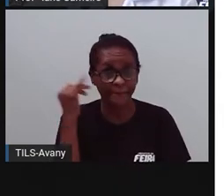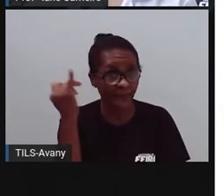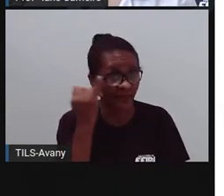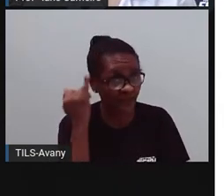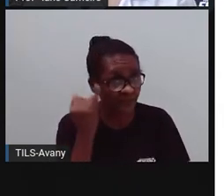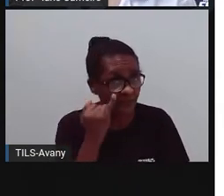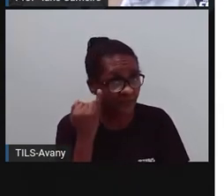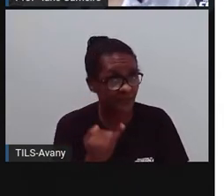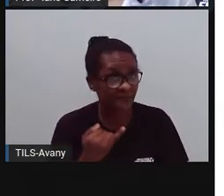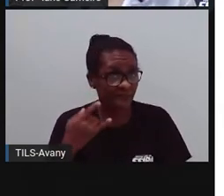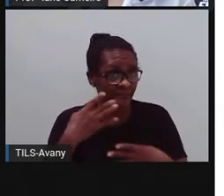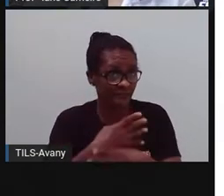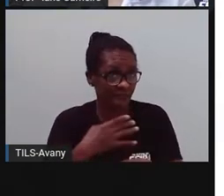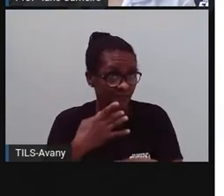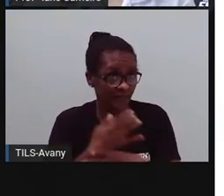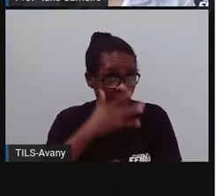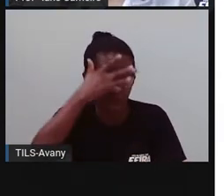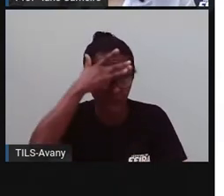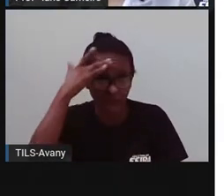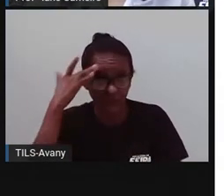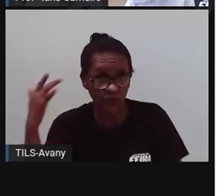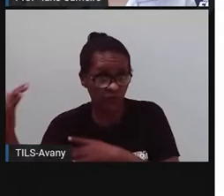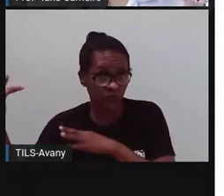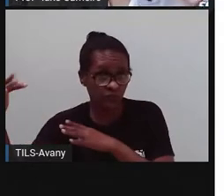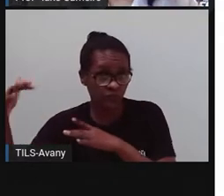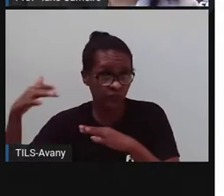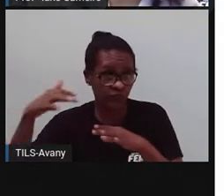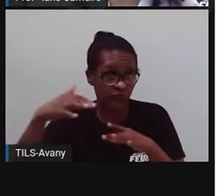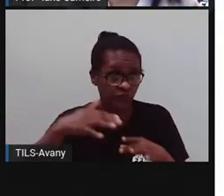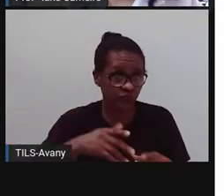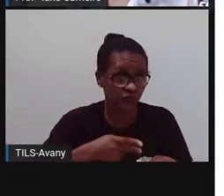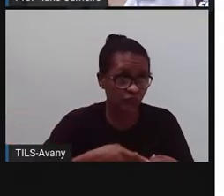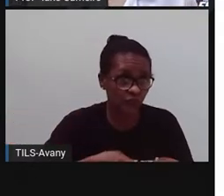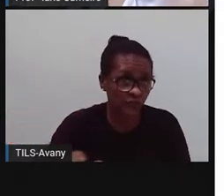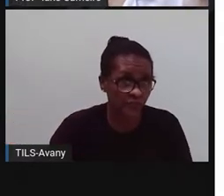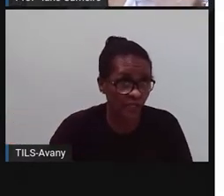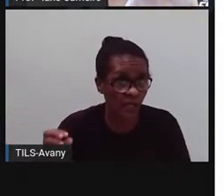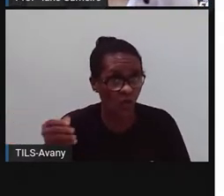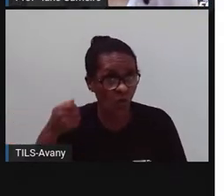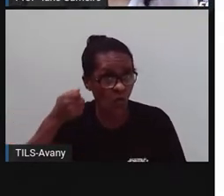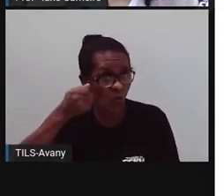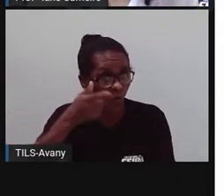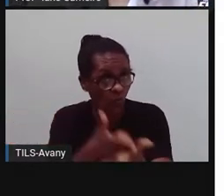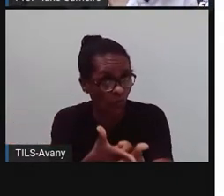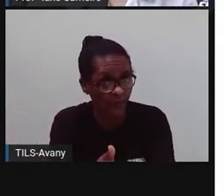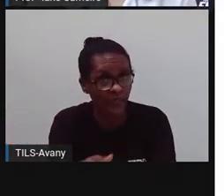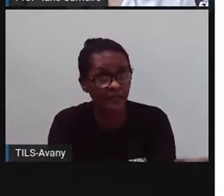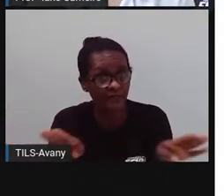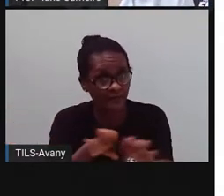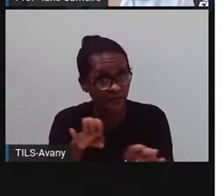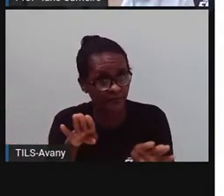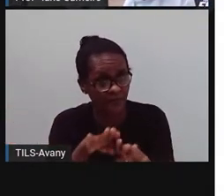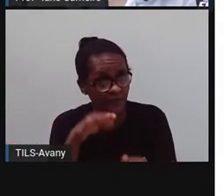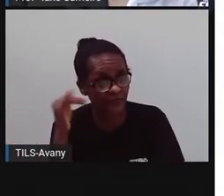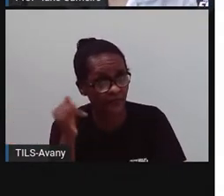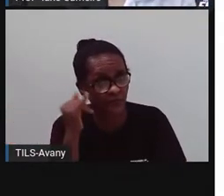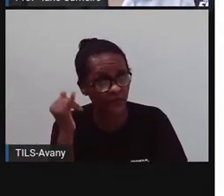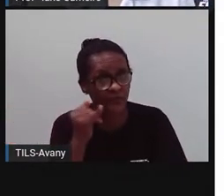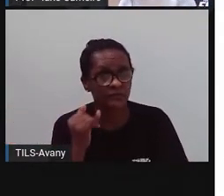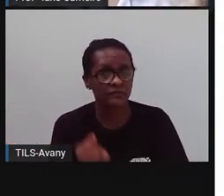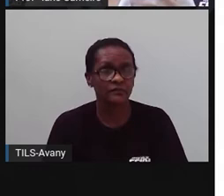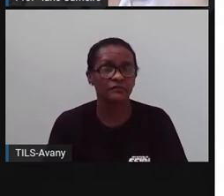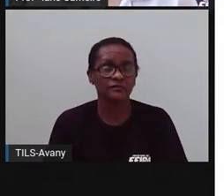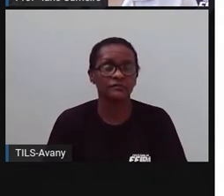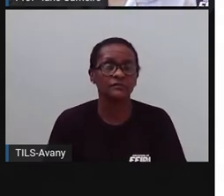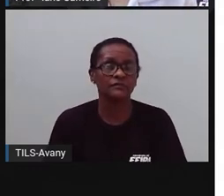a nossa cidade. Vêm pessoas de outros estados para vender coisas aqui, para comprar também coisas, Então, é bem interessante.